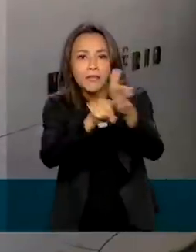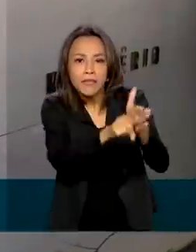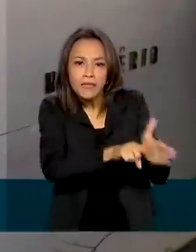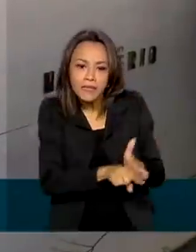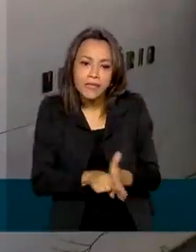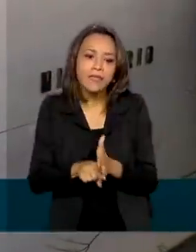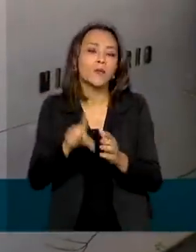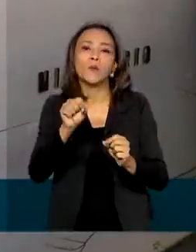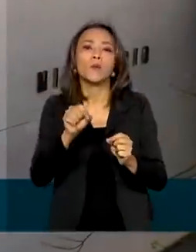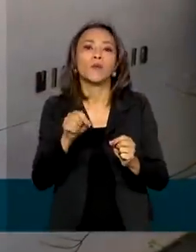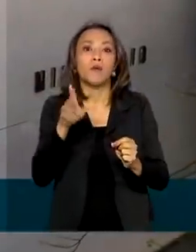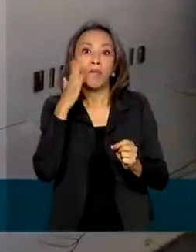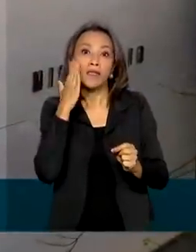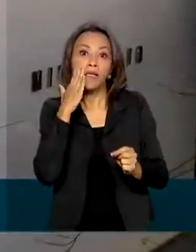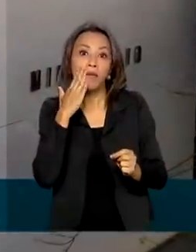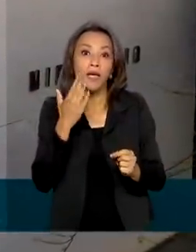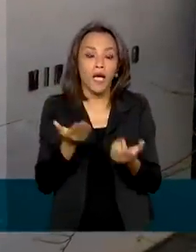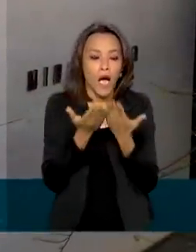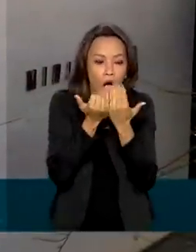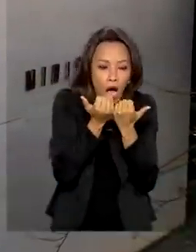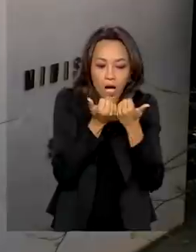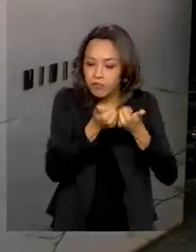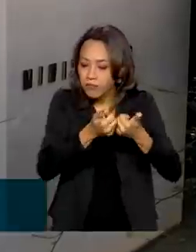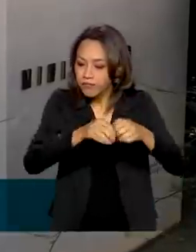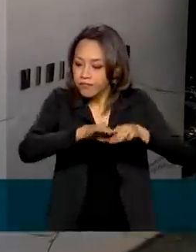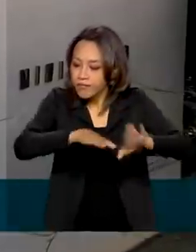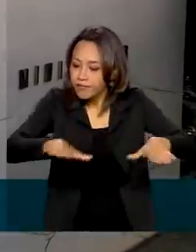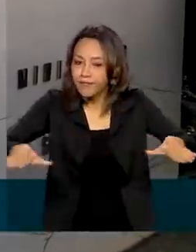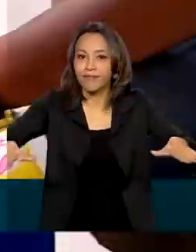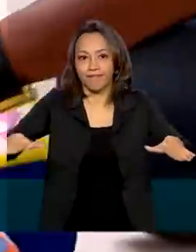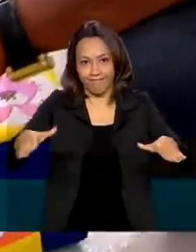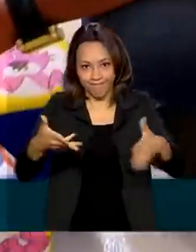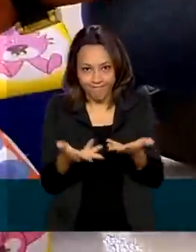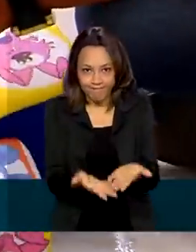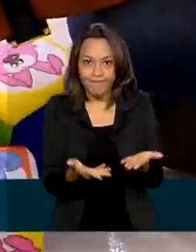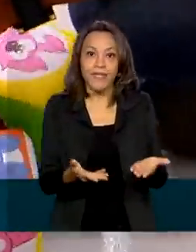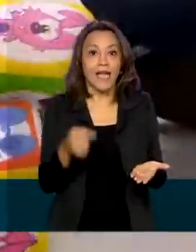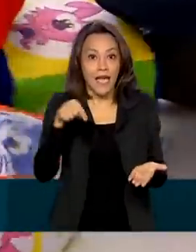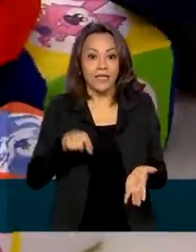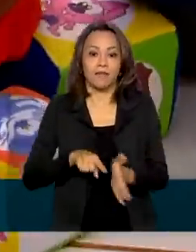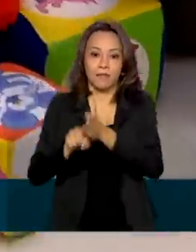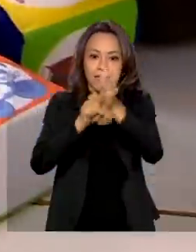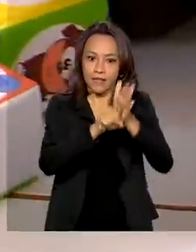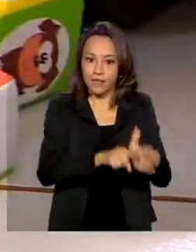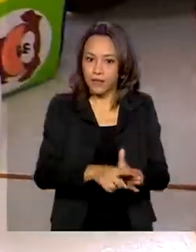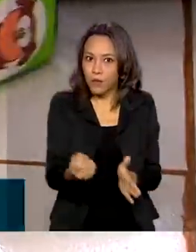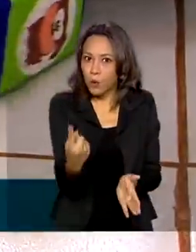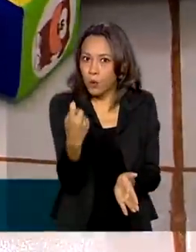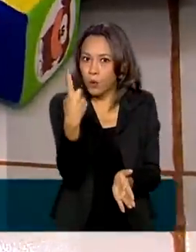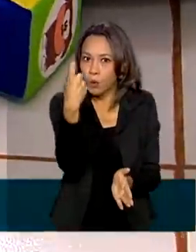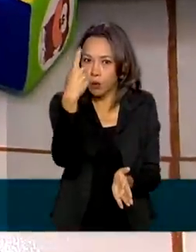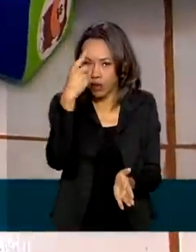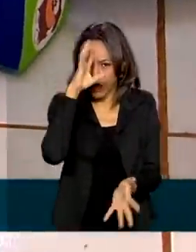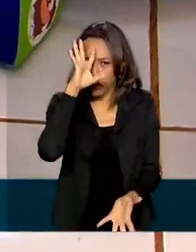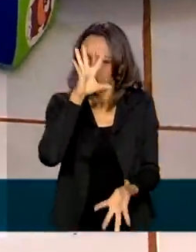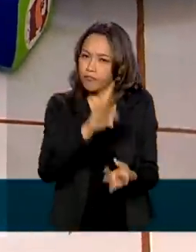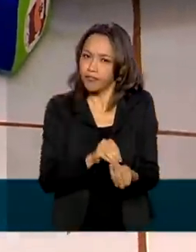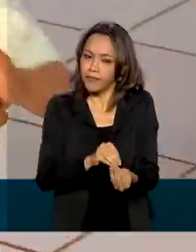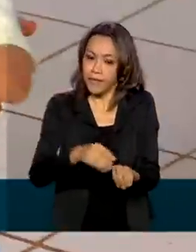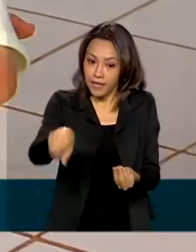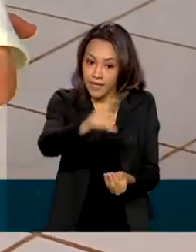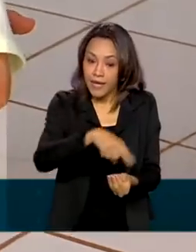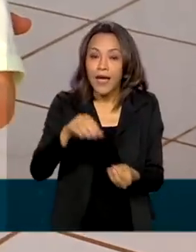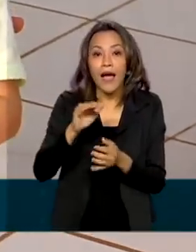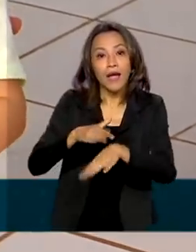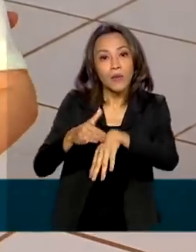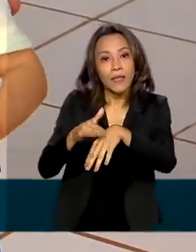Estudo Nacional de Alimentação e Nutrição Infantil. O levantamento é inédito e concluiu que a anemia